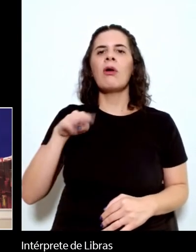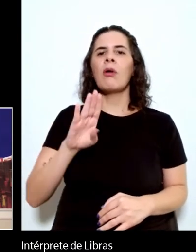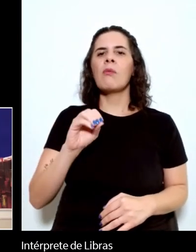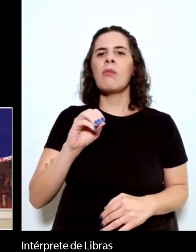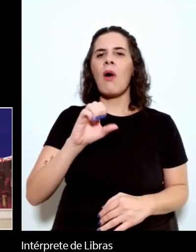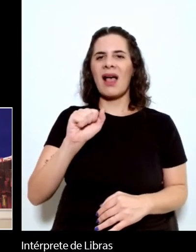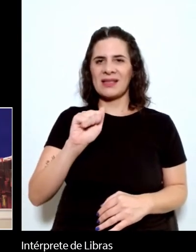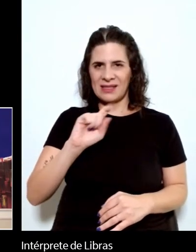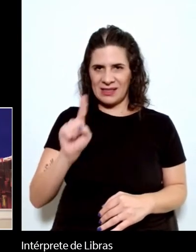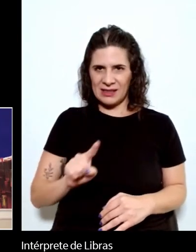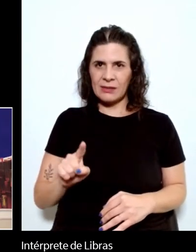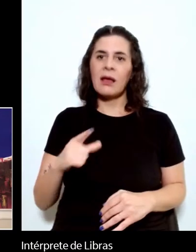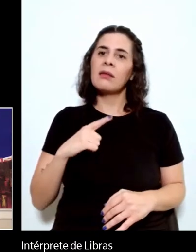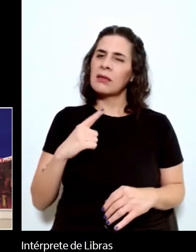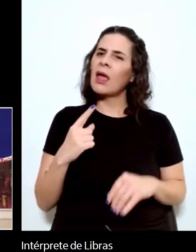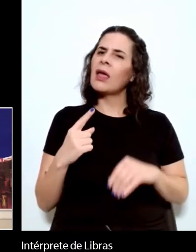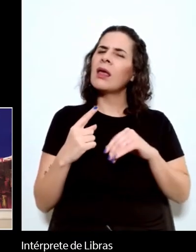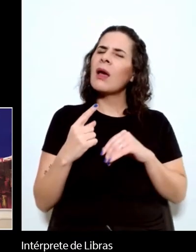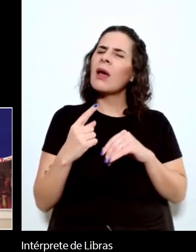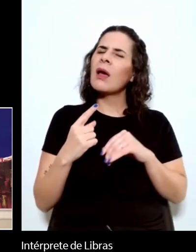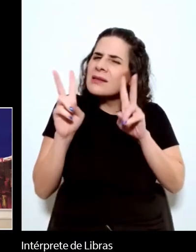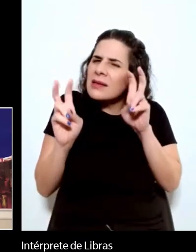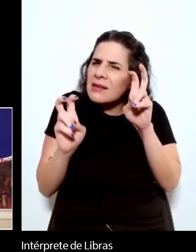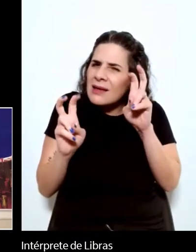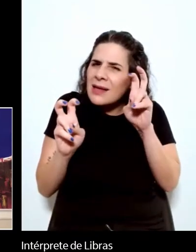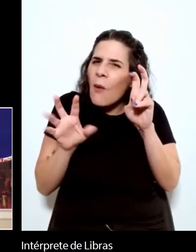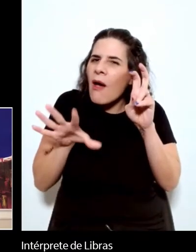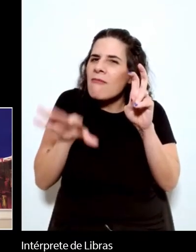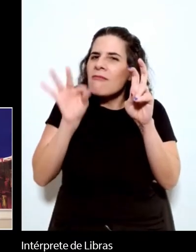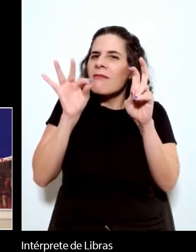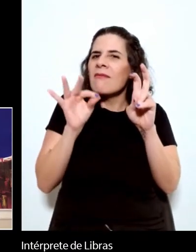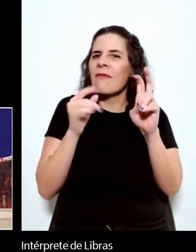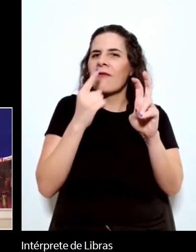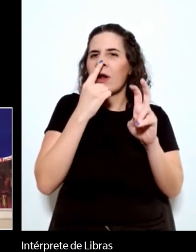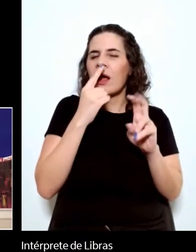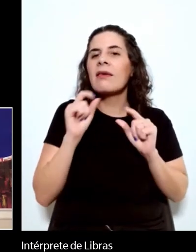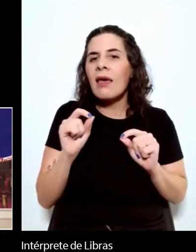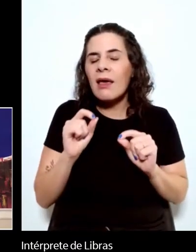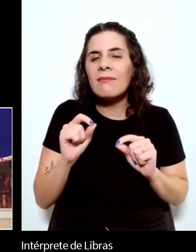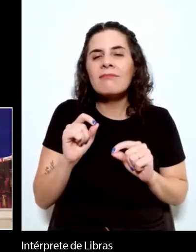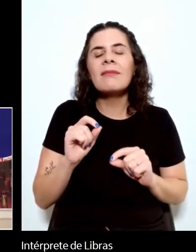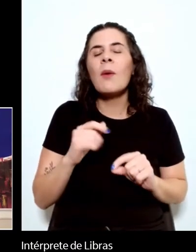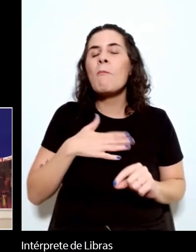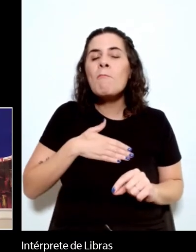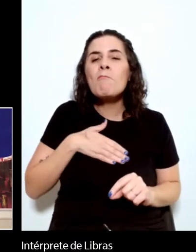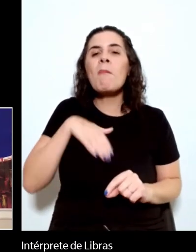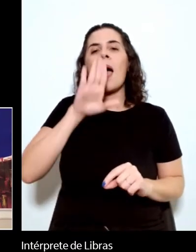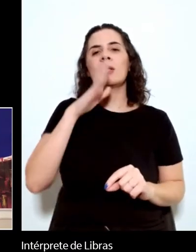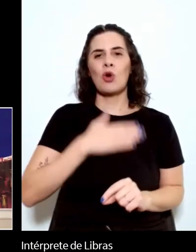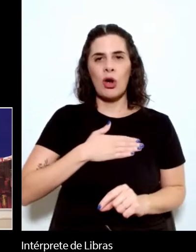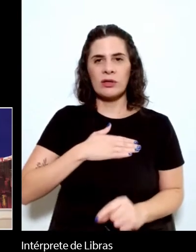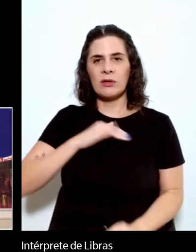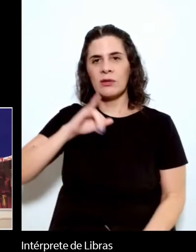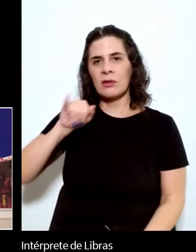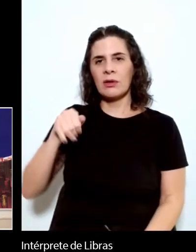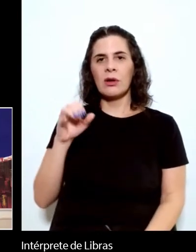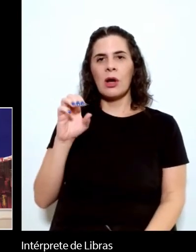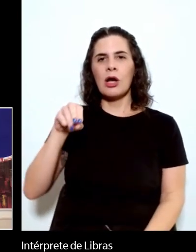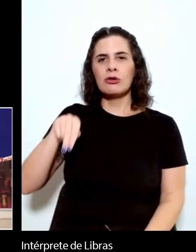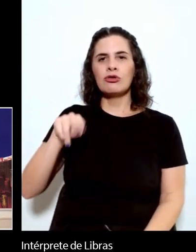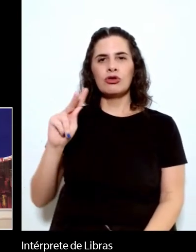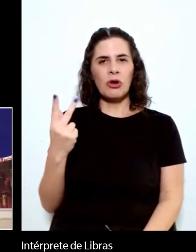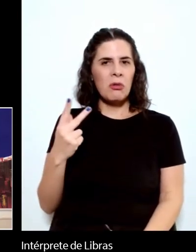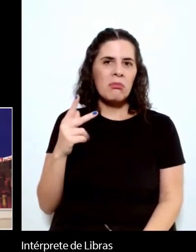das citações favoritas que eu conheço sobre o Machado de Assis é do John Barth no primeiro romance dele The Floating Opera na